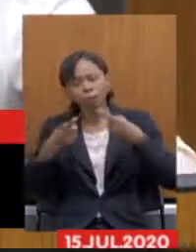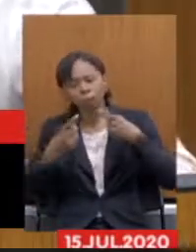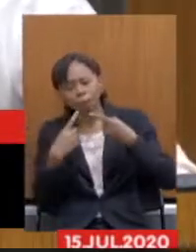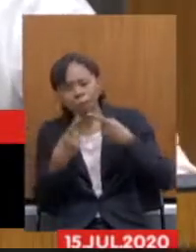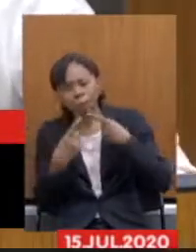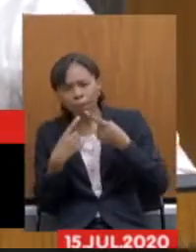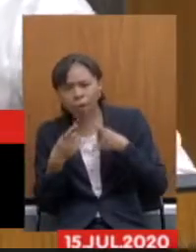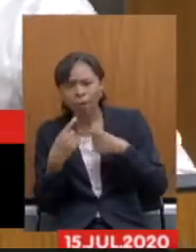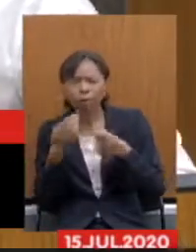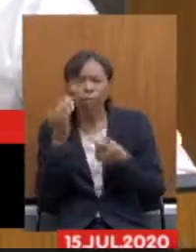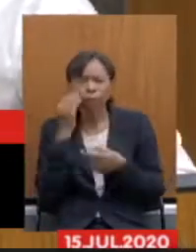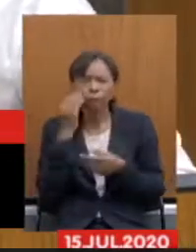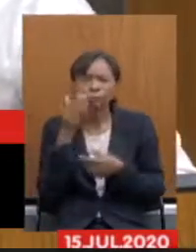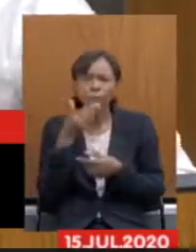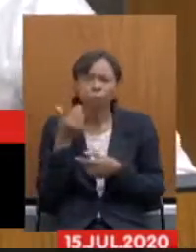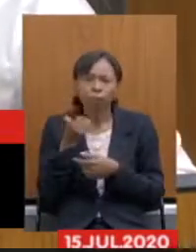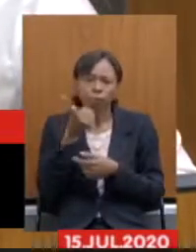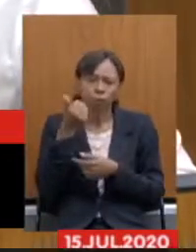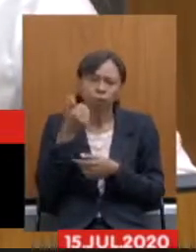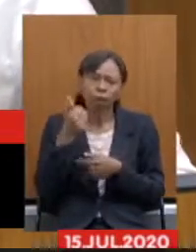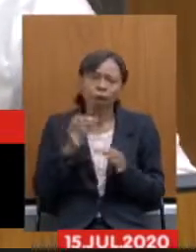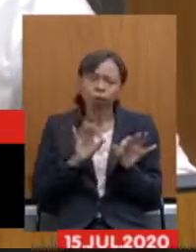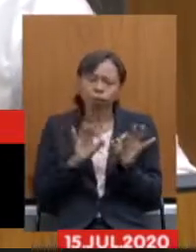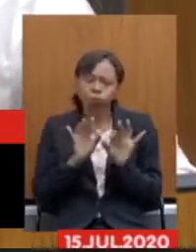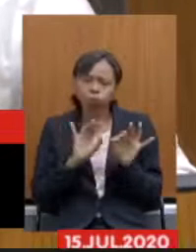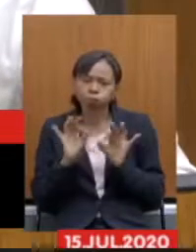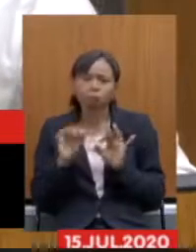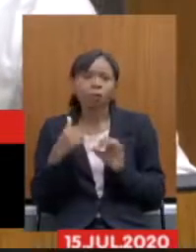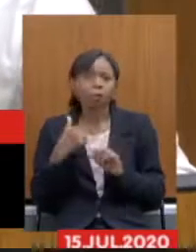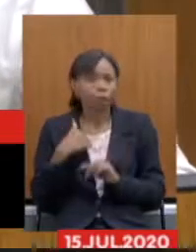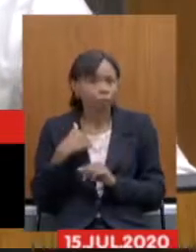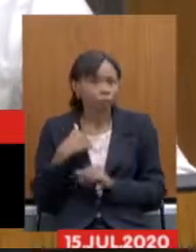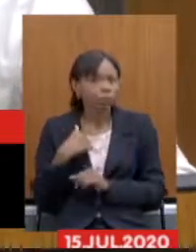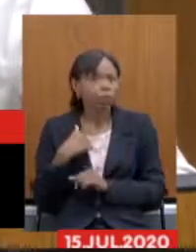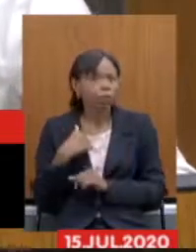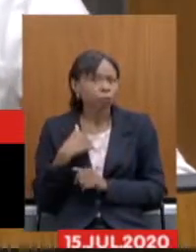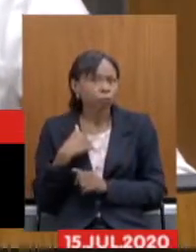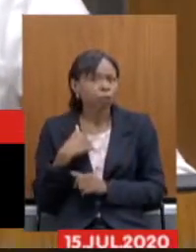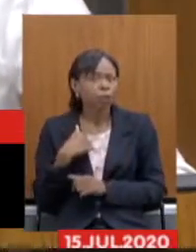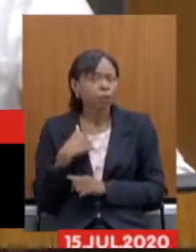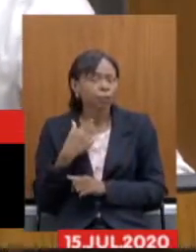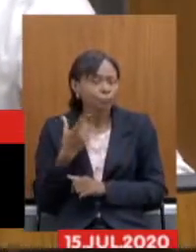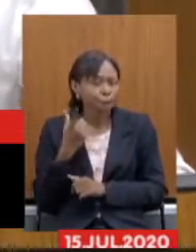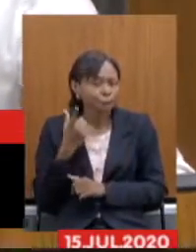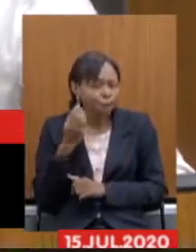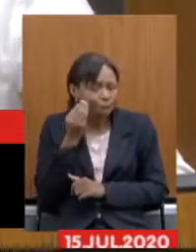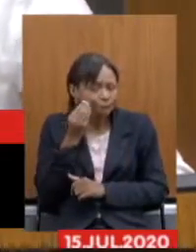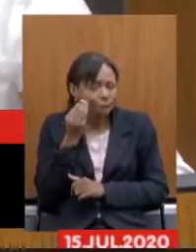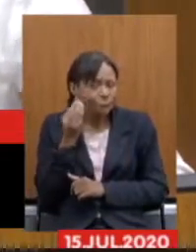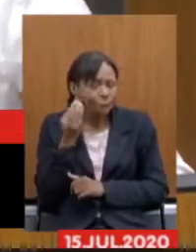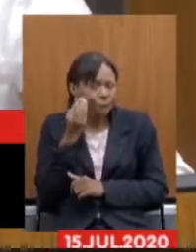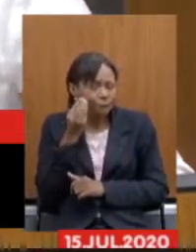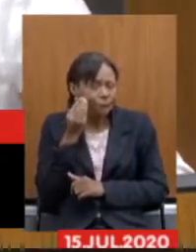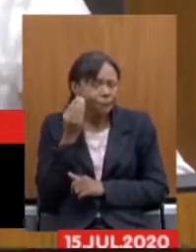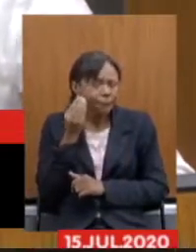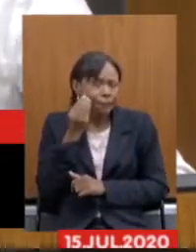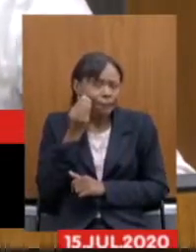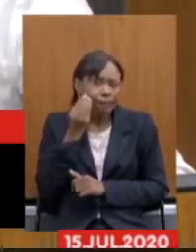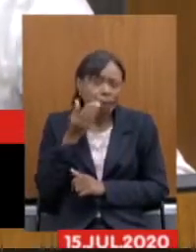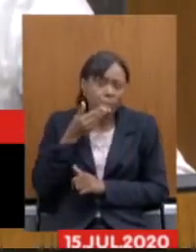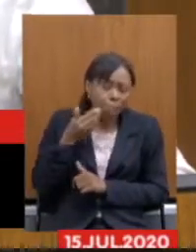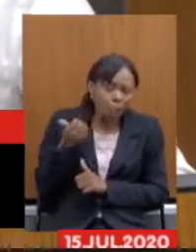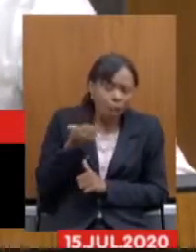melhorar buscar melhorias e eu tenho tentado com muito afim de fazer isso sabe buscar melhorias buscar